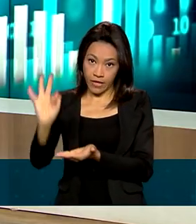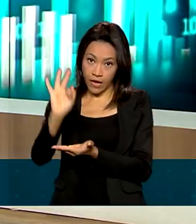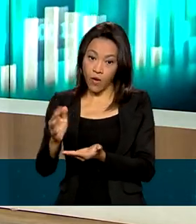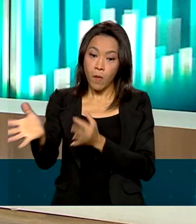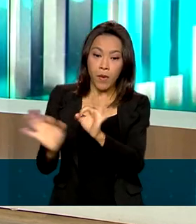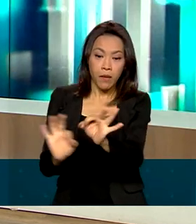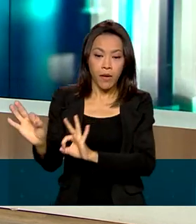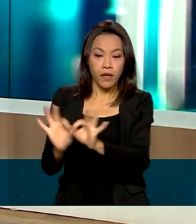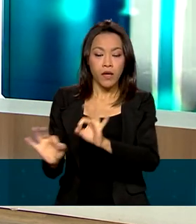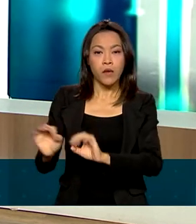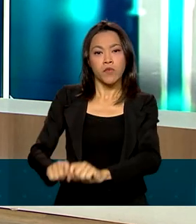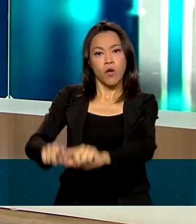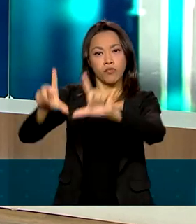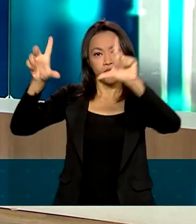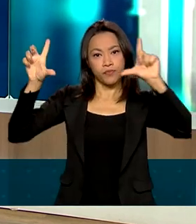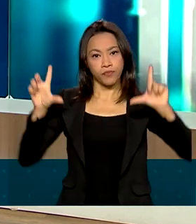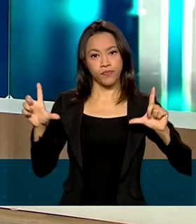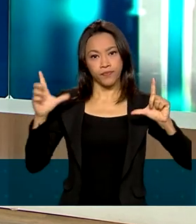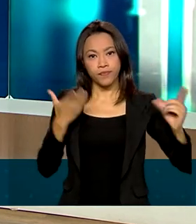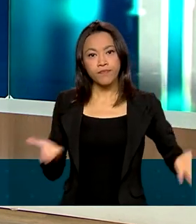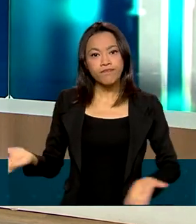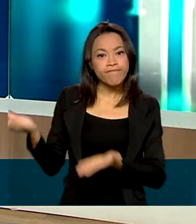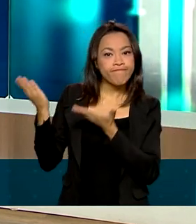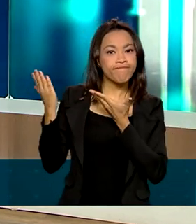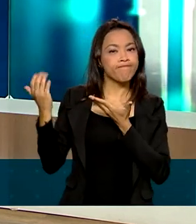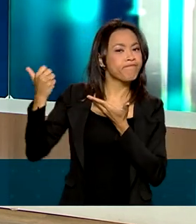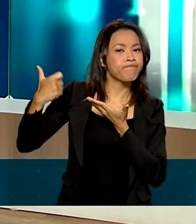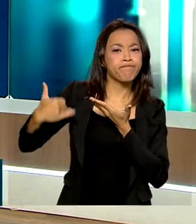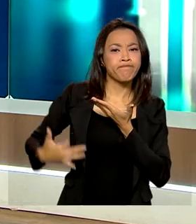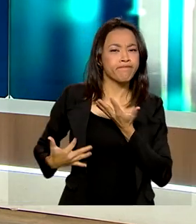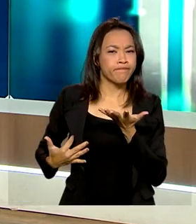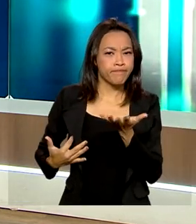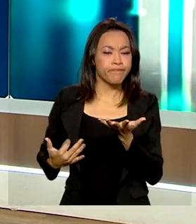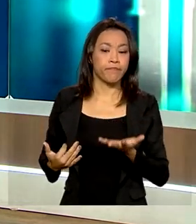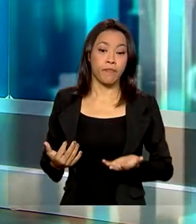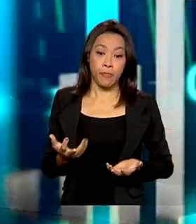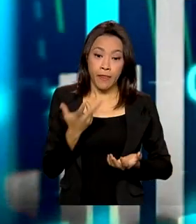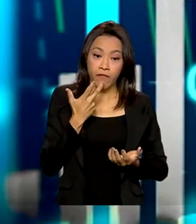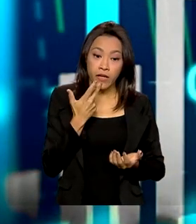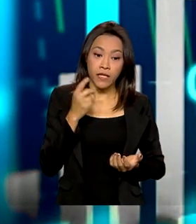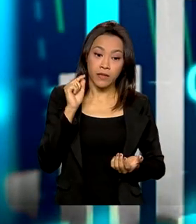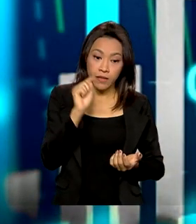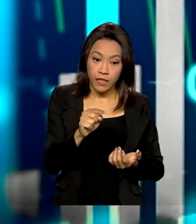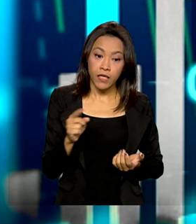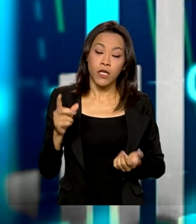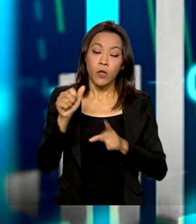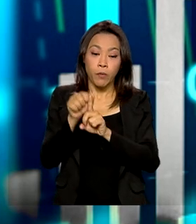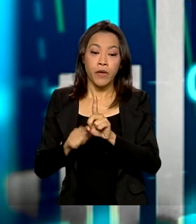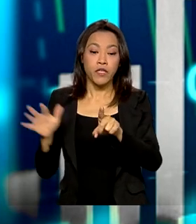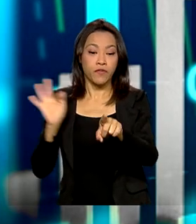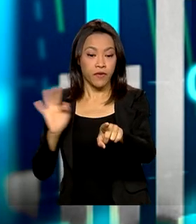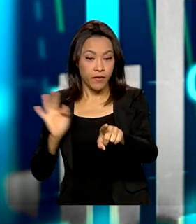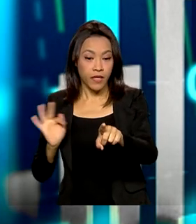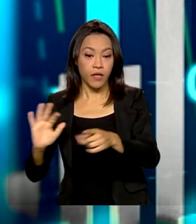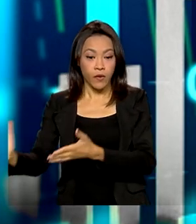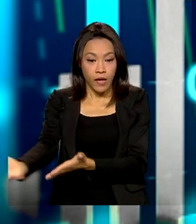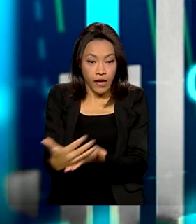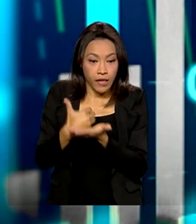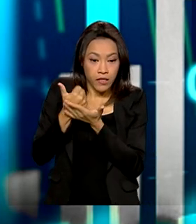telespectador, feita pela nossa equipe de produção. O que nos diz a arte? A arte nos diz que em fevereiro a arrecadação federal